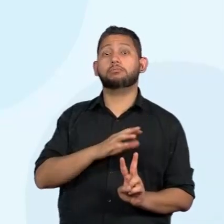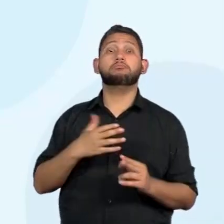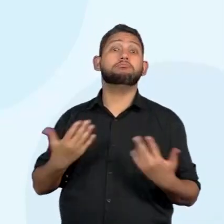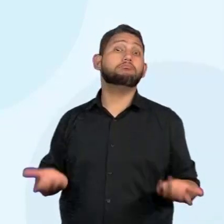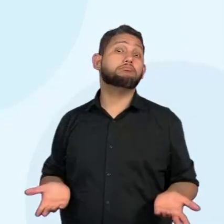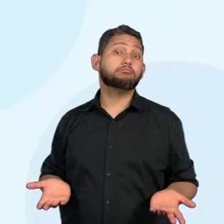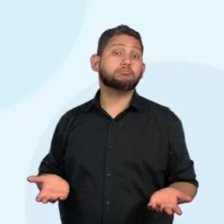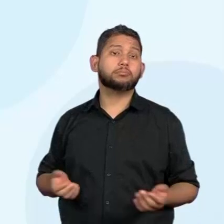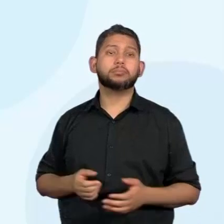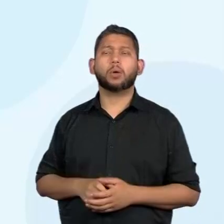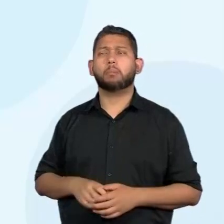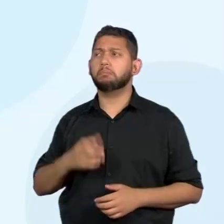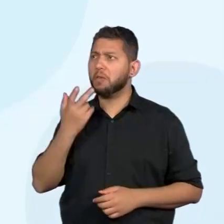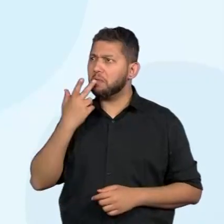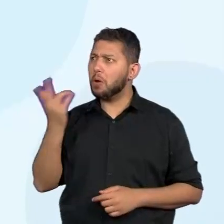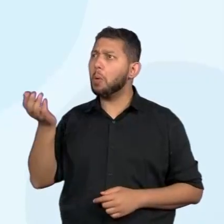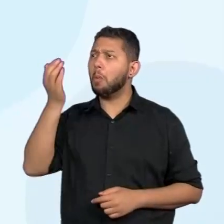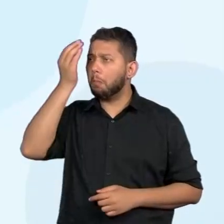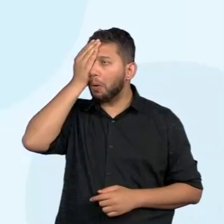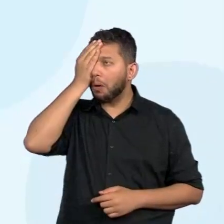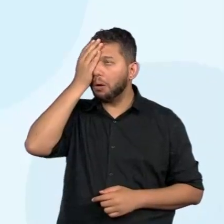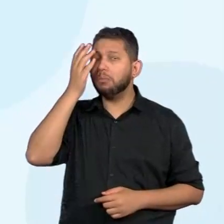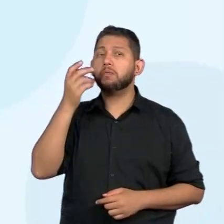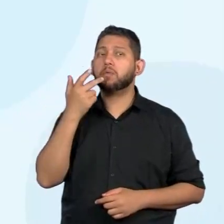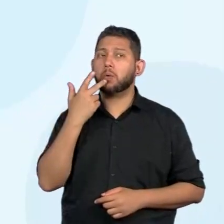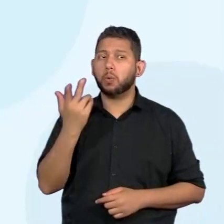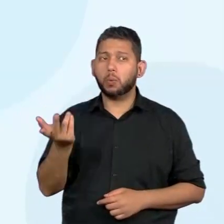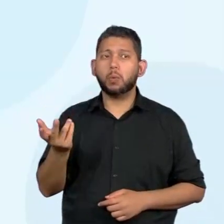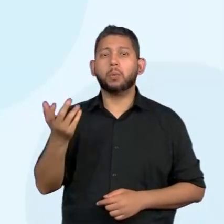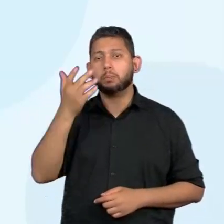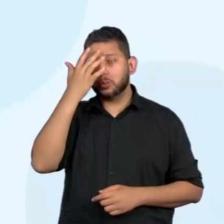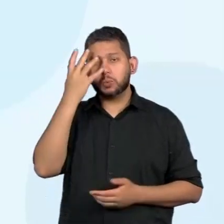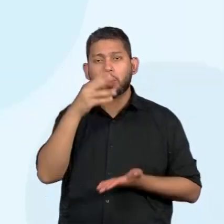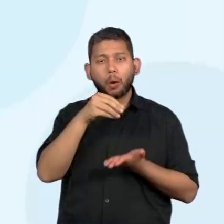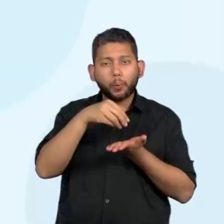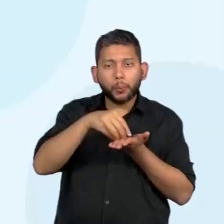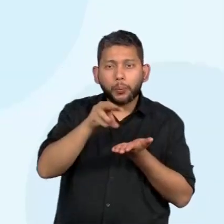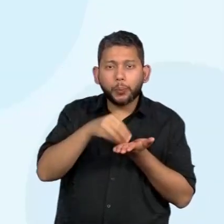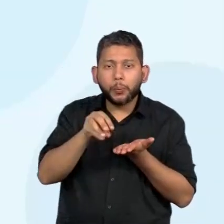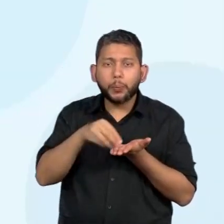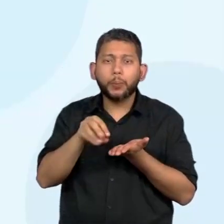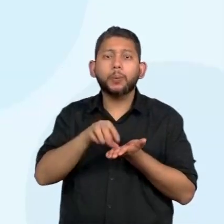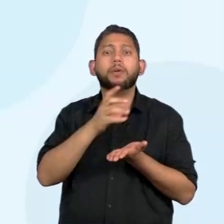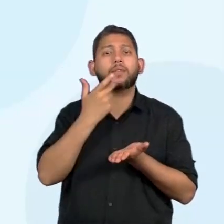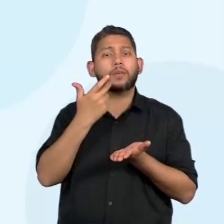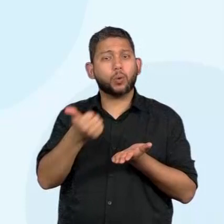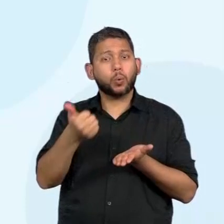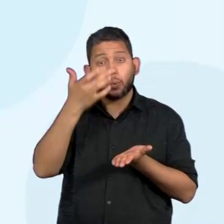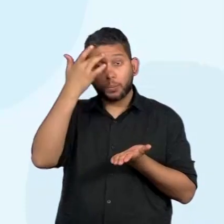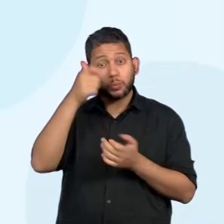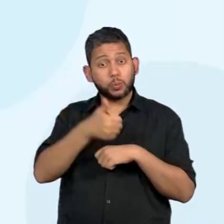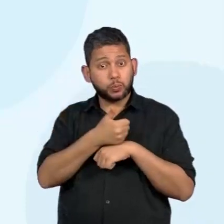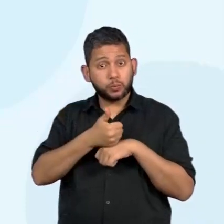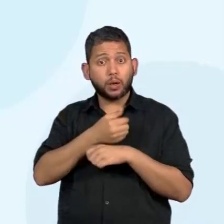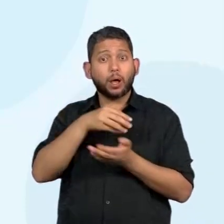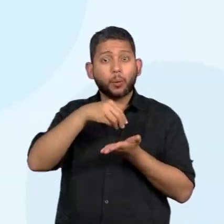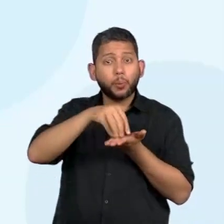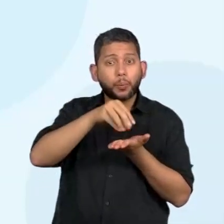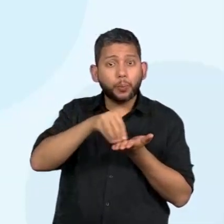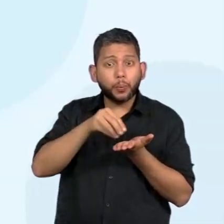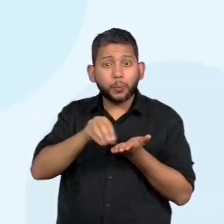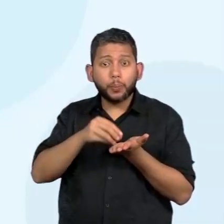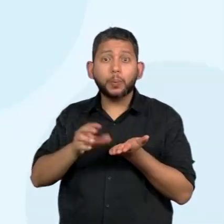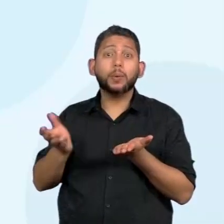falar sobre os bárbaros, nós também ouvimos falar dos arqueólogos, mas os personagens que participaram mesmo do fato foram os